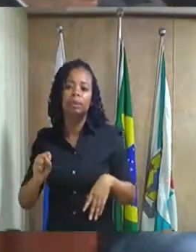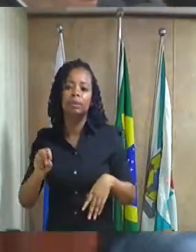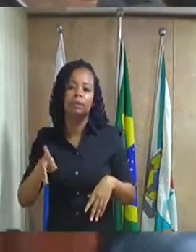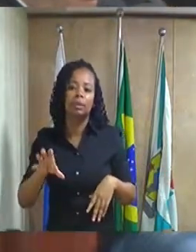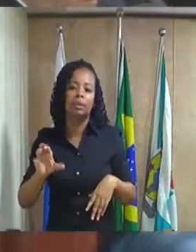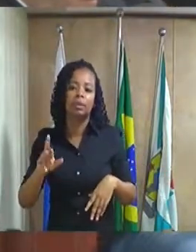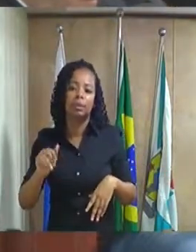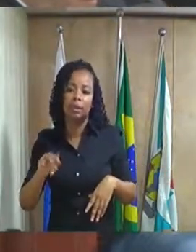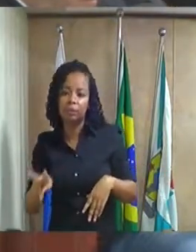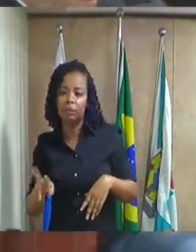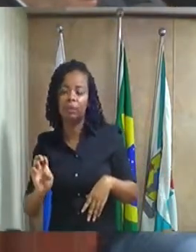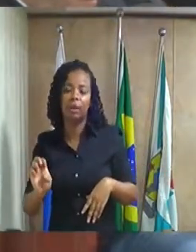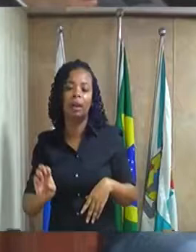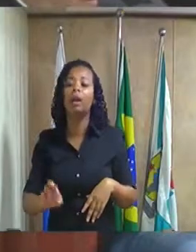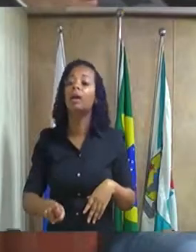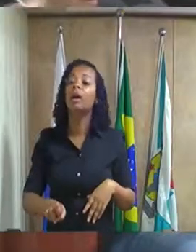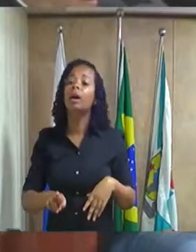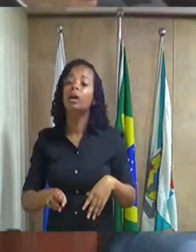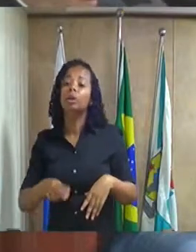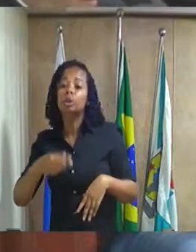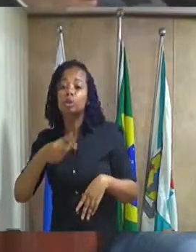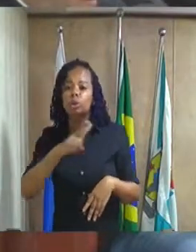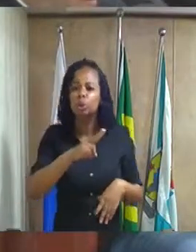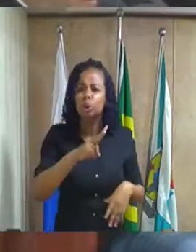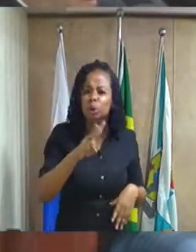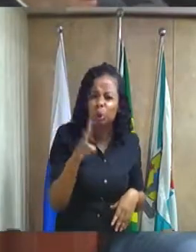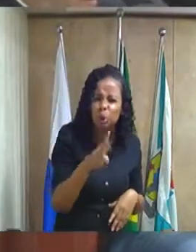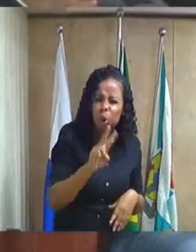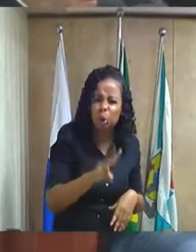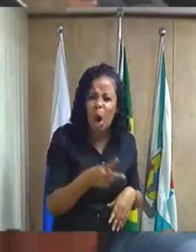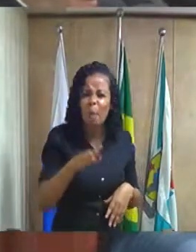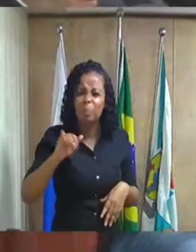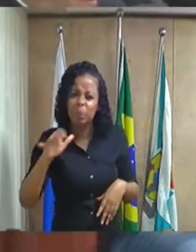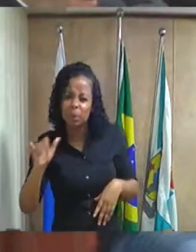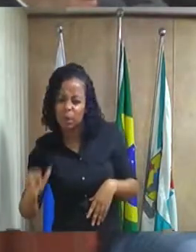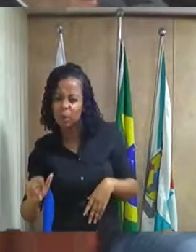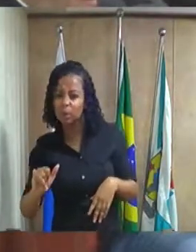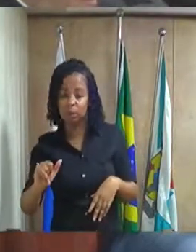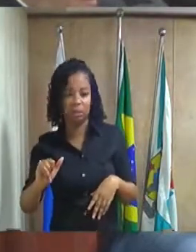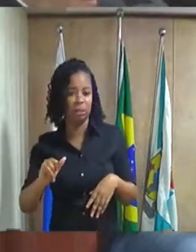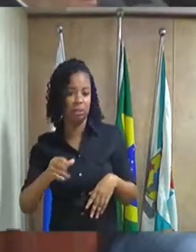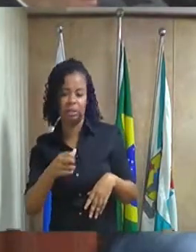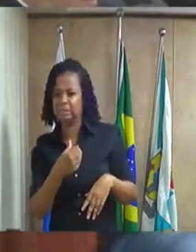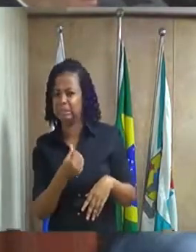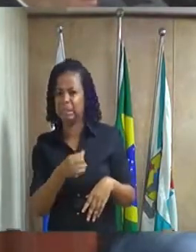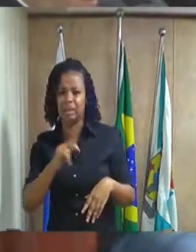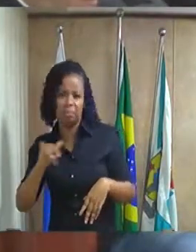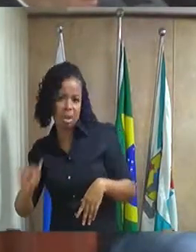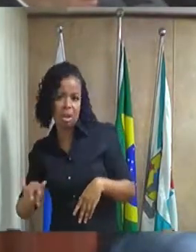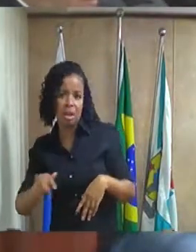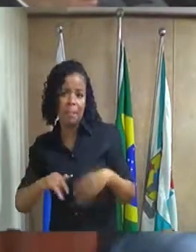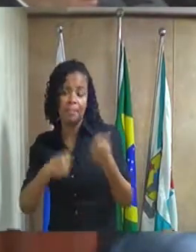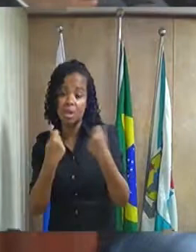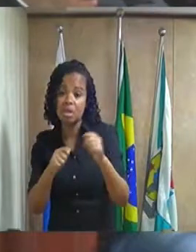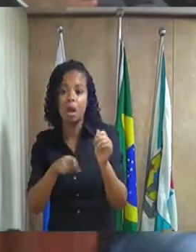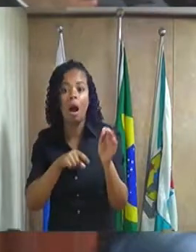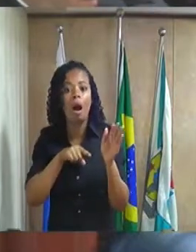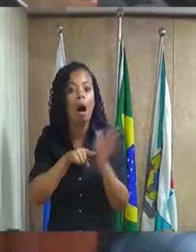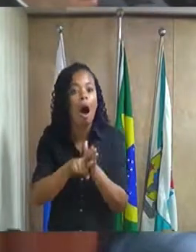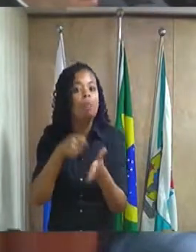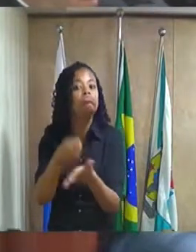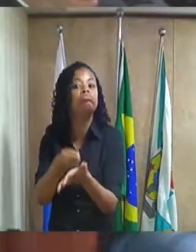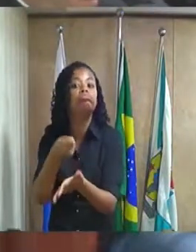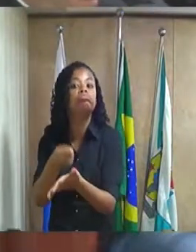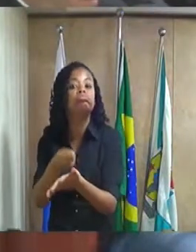3 bilhões que deixou de ser cobrado e nós temos que cobrar e nós temos que cobrar temos que montar formas e